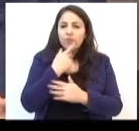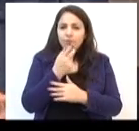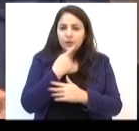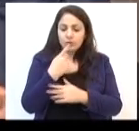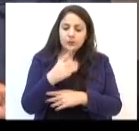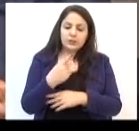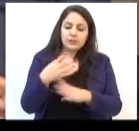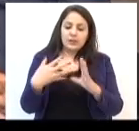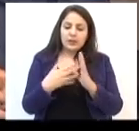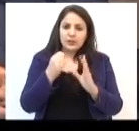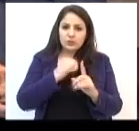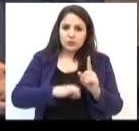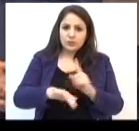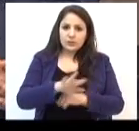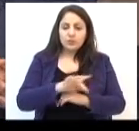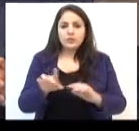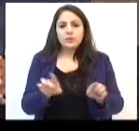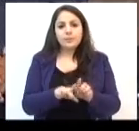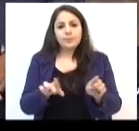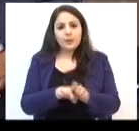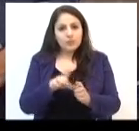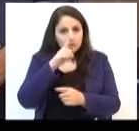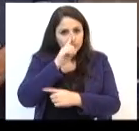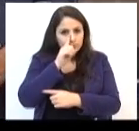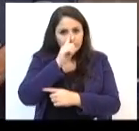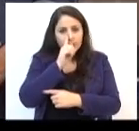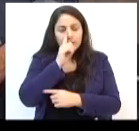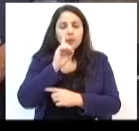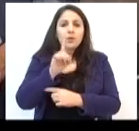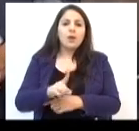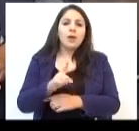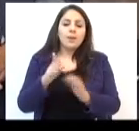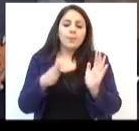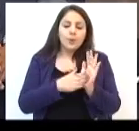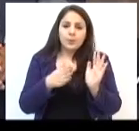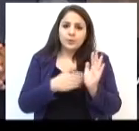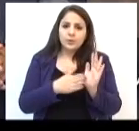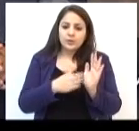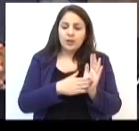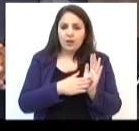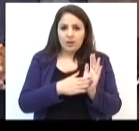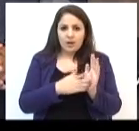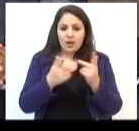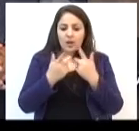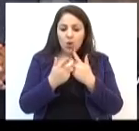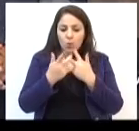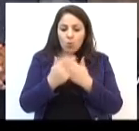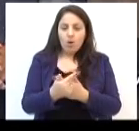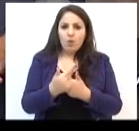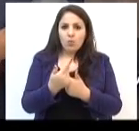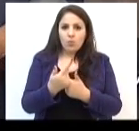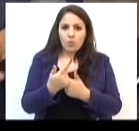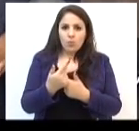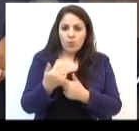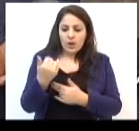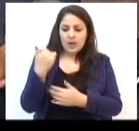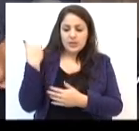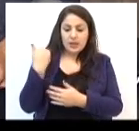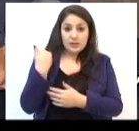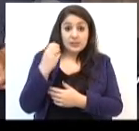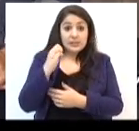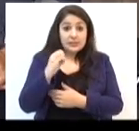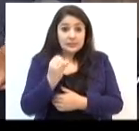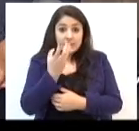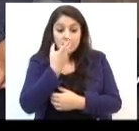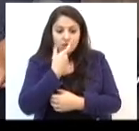comentava nesta rede social também, é que os riscos são inversamente proporcionais à idade, ou seja, então, quanto